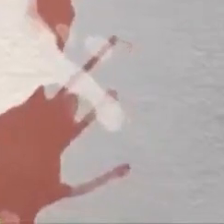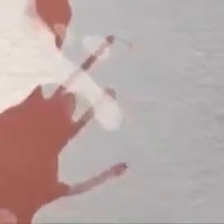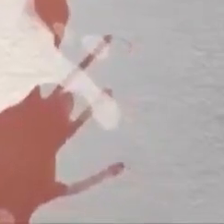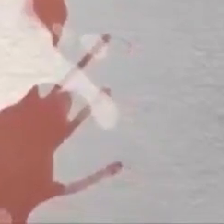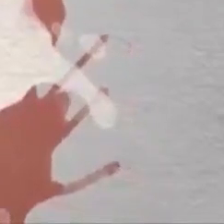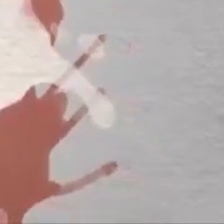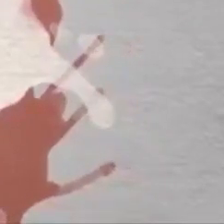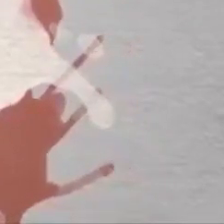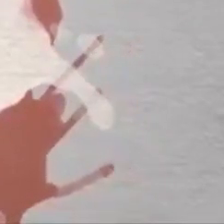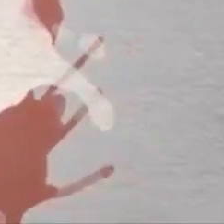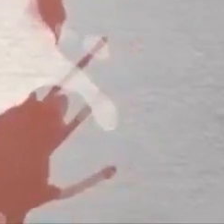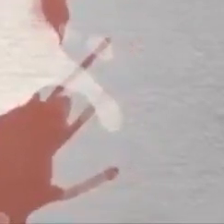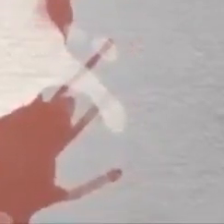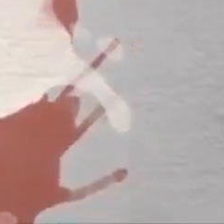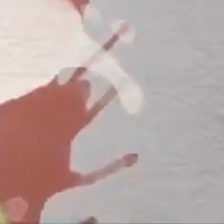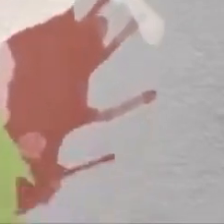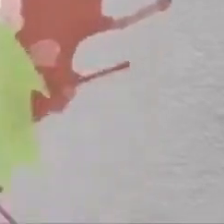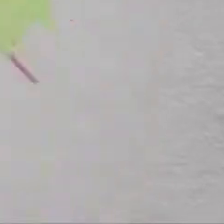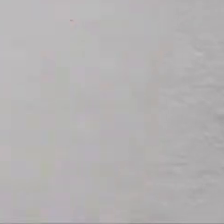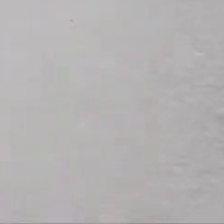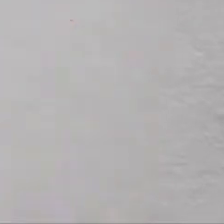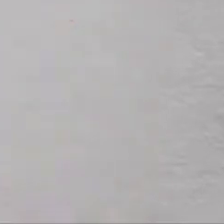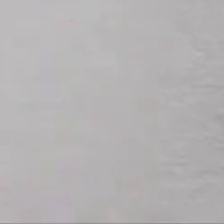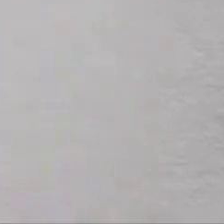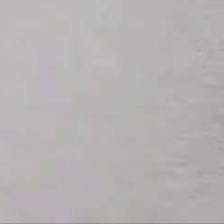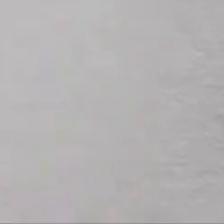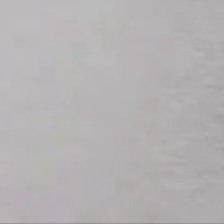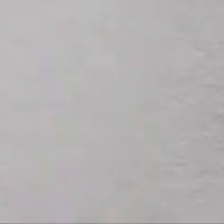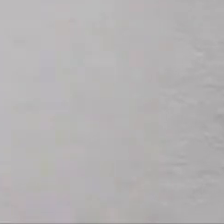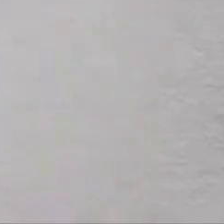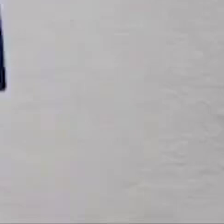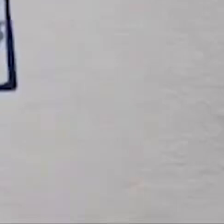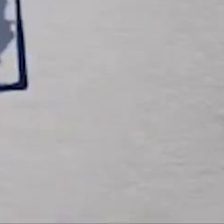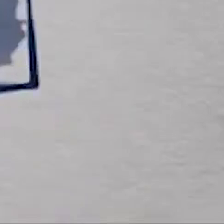descansar e fazer pausas entre um turno e outro.